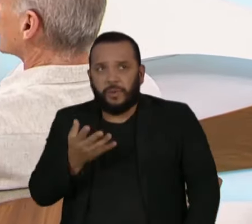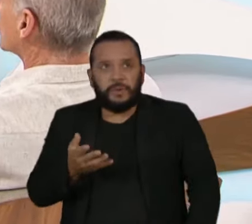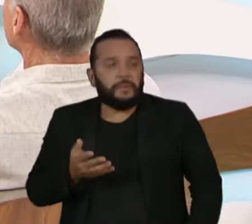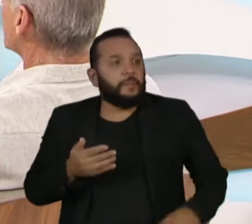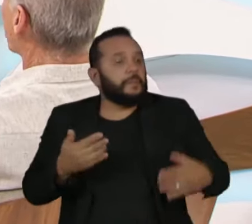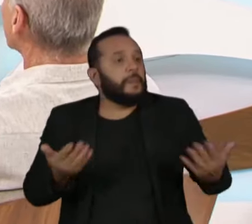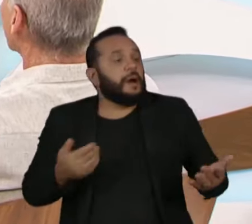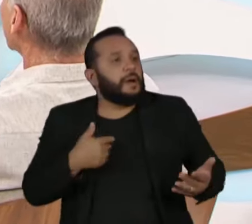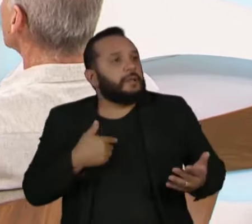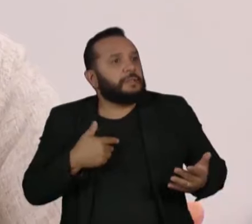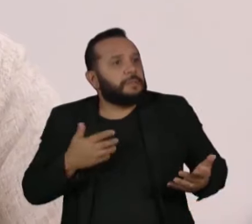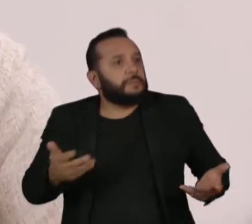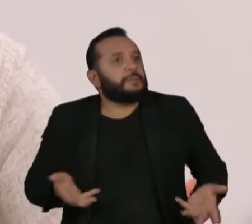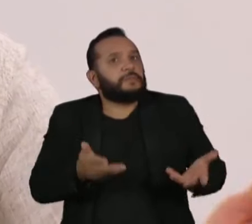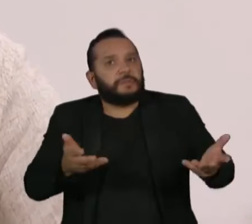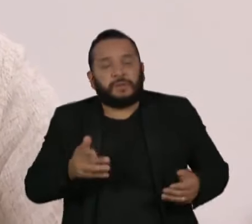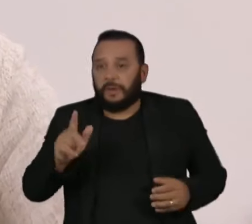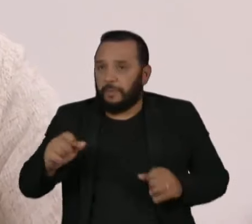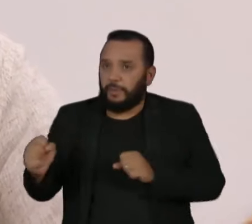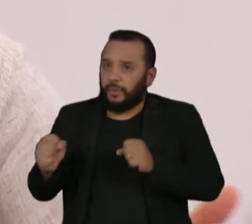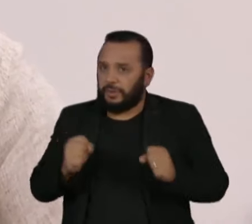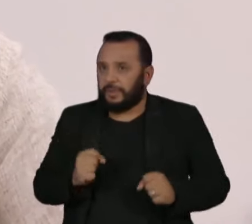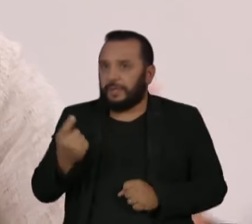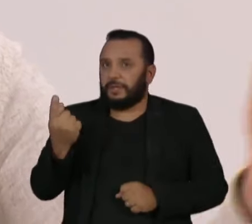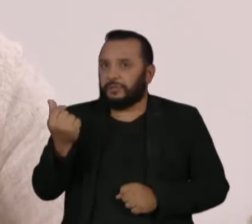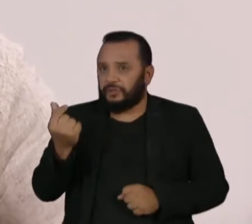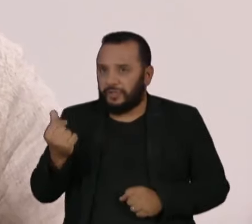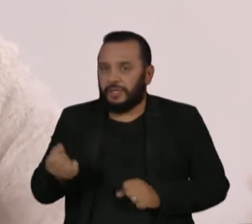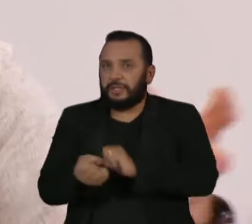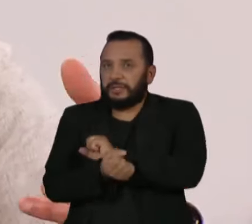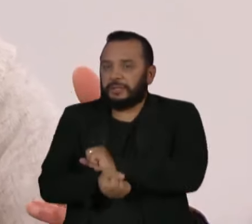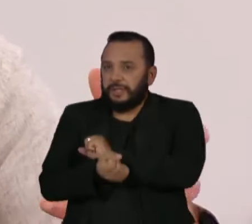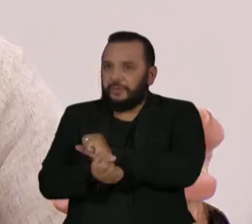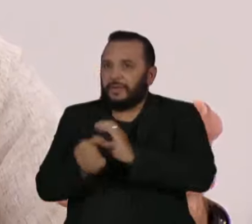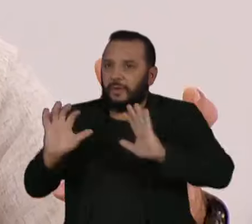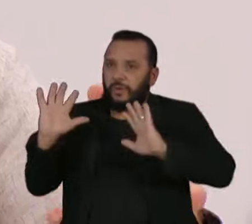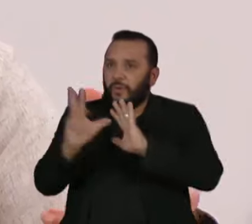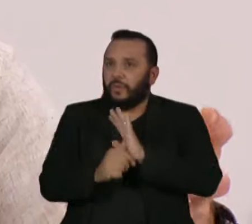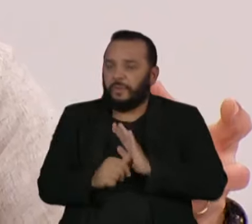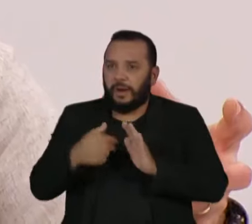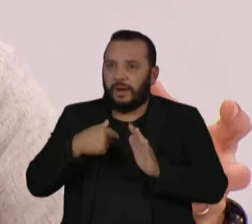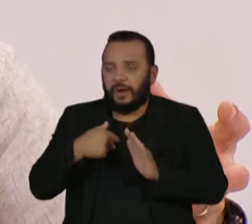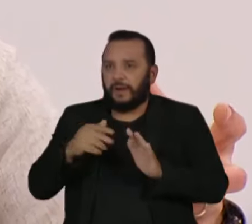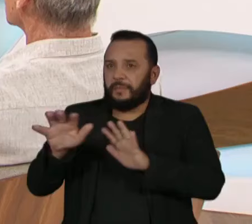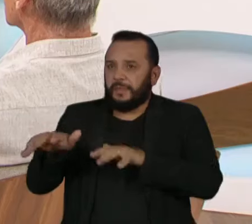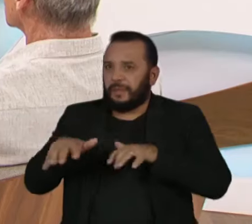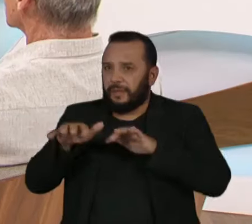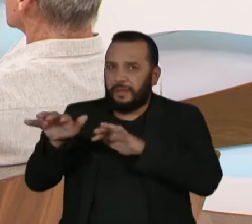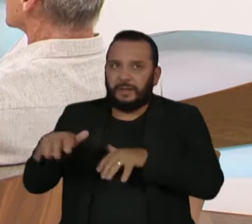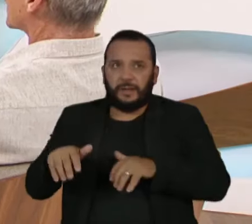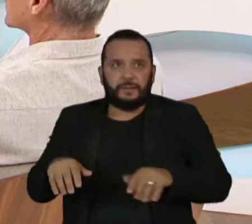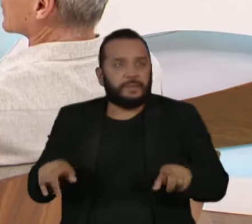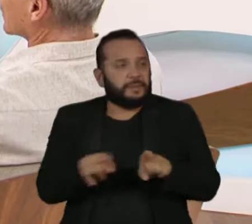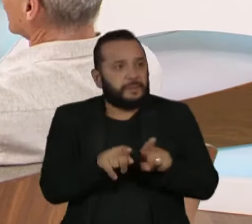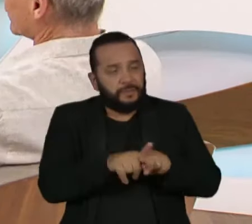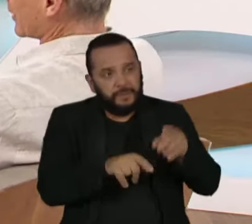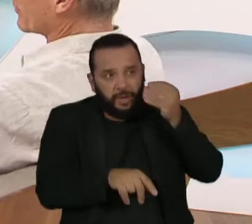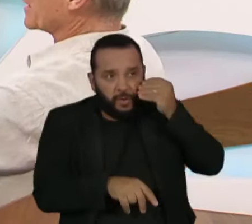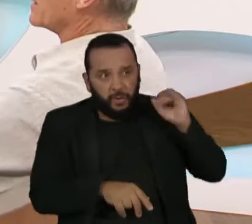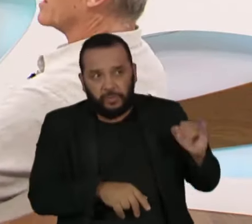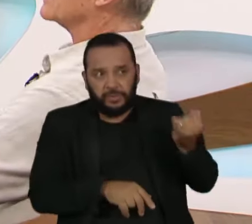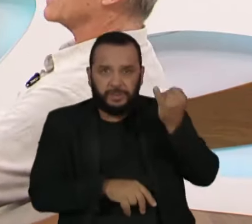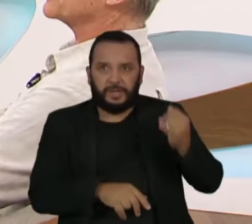delas? Poder, dinheiro, escravidão, roubar todo o mineral dos Sempre foi busca de mais oportunidades. Não,